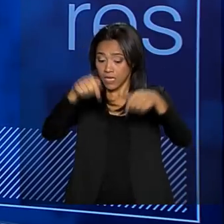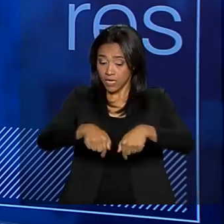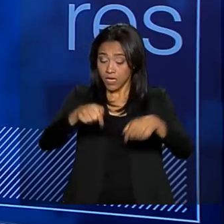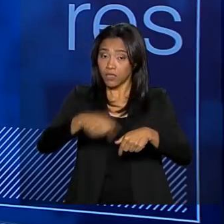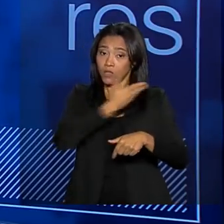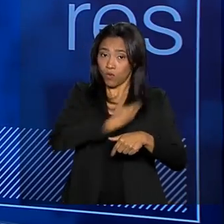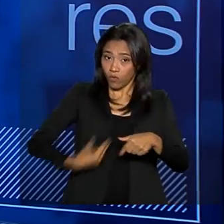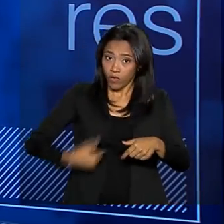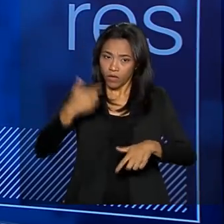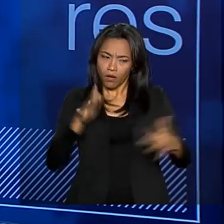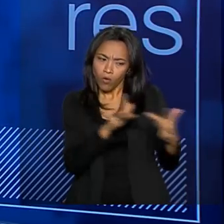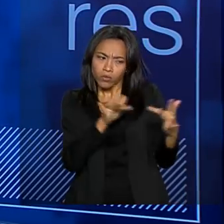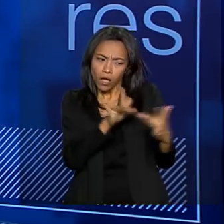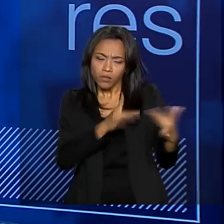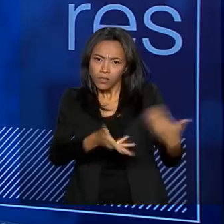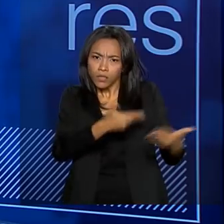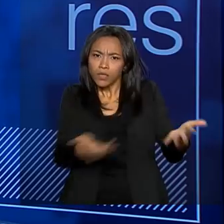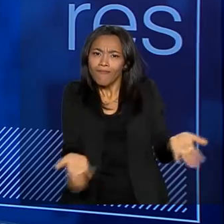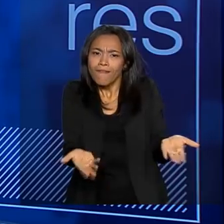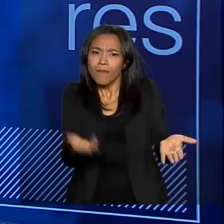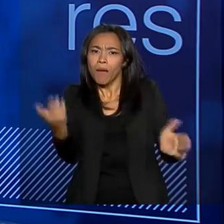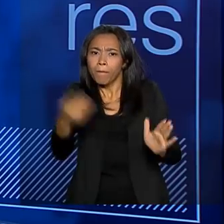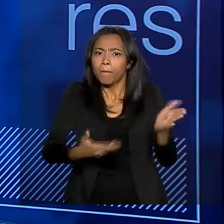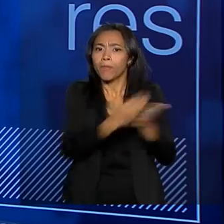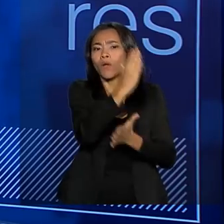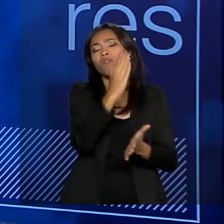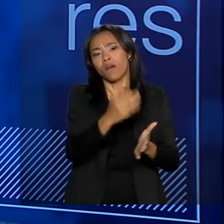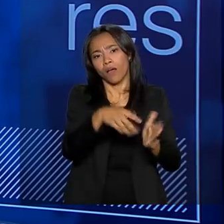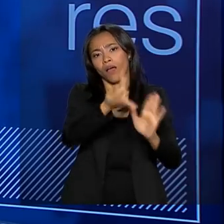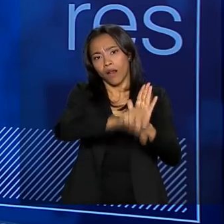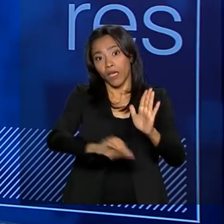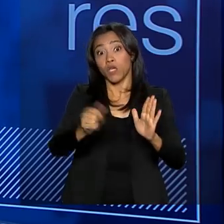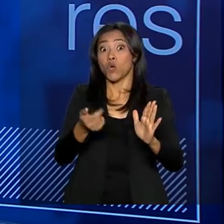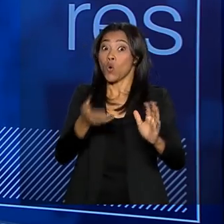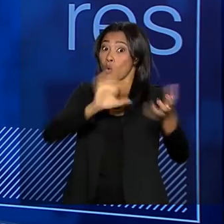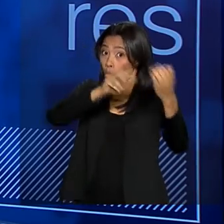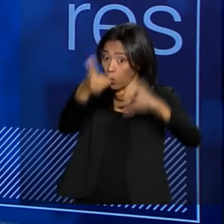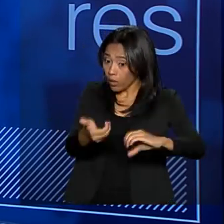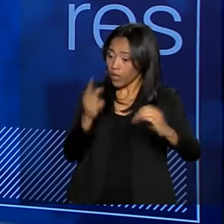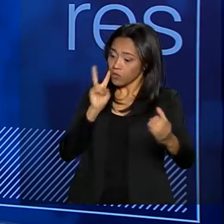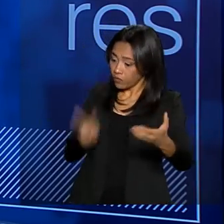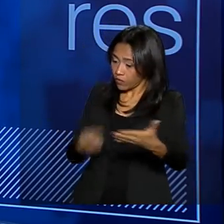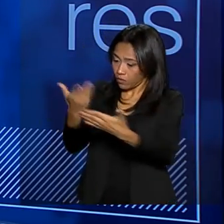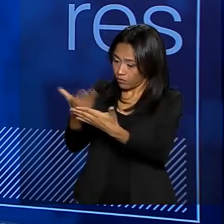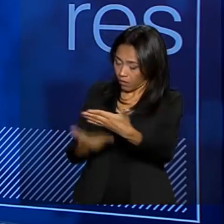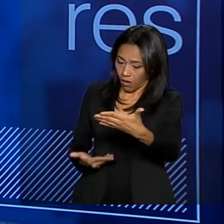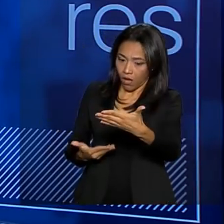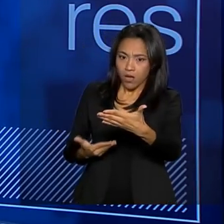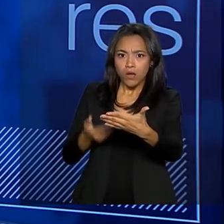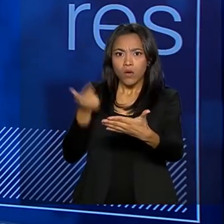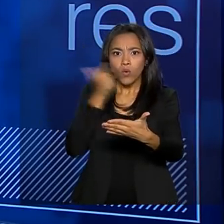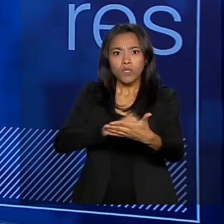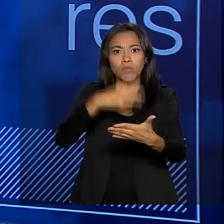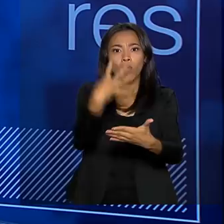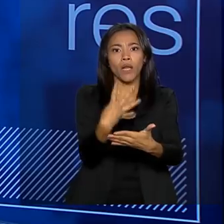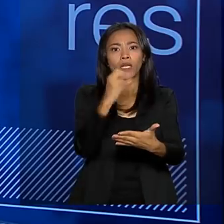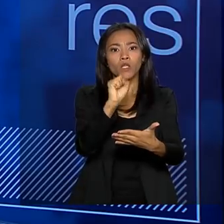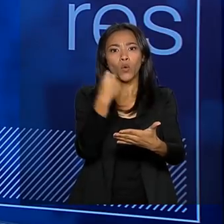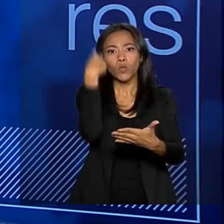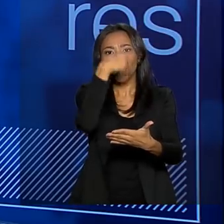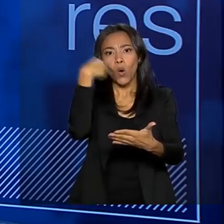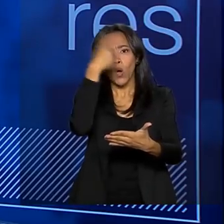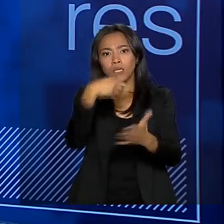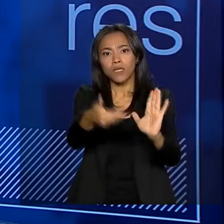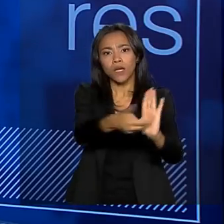muito com o Congresso para a lei ser aprovada. E o Congresso recebeu o nosso apelo. Tu acredita que a gente aprovou em 48 horas na